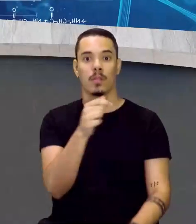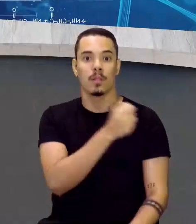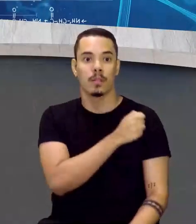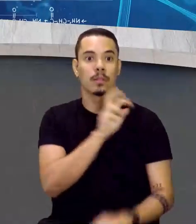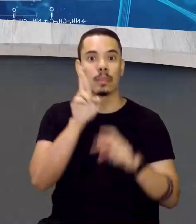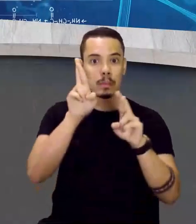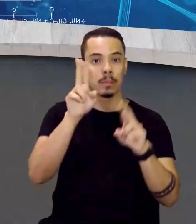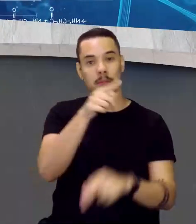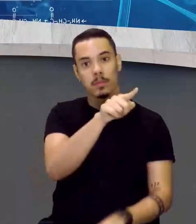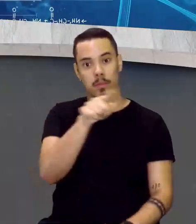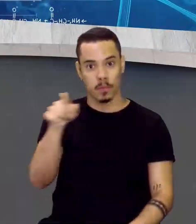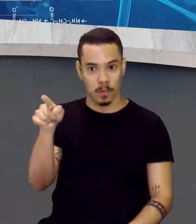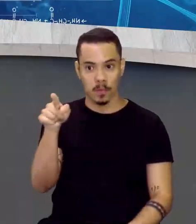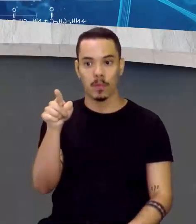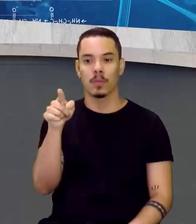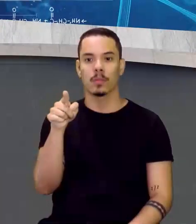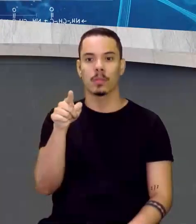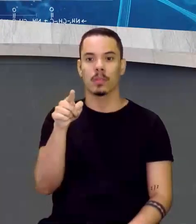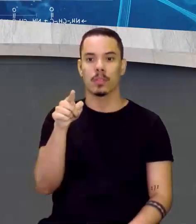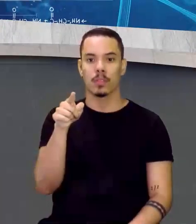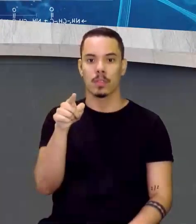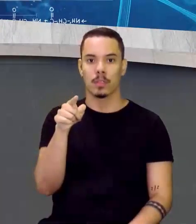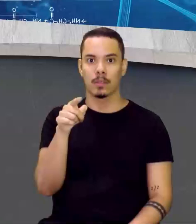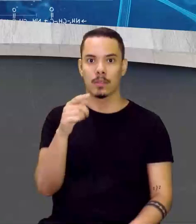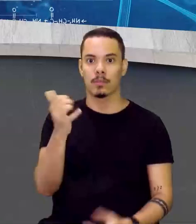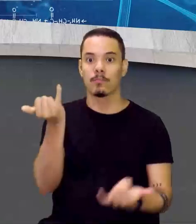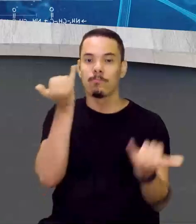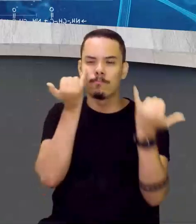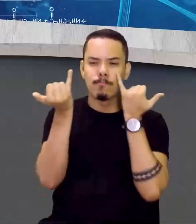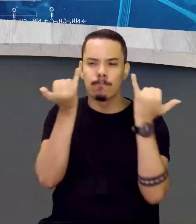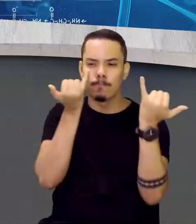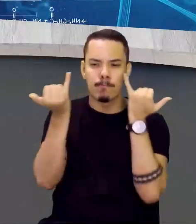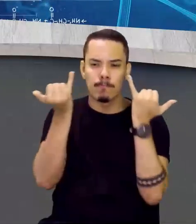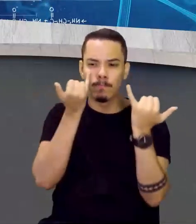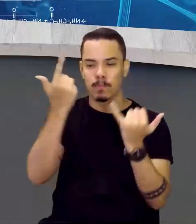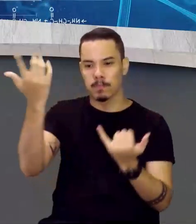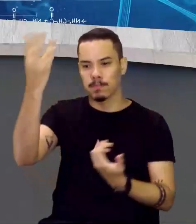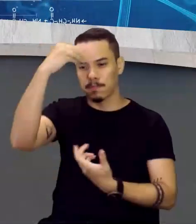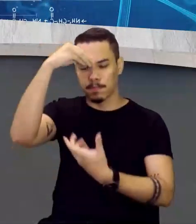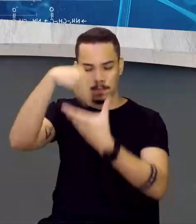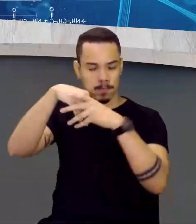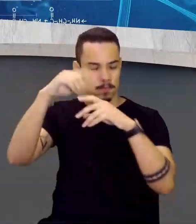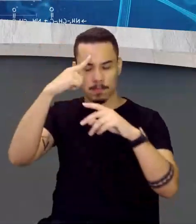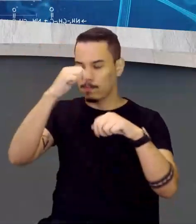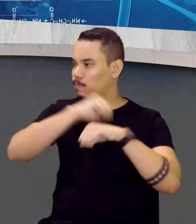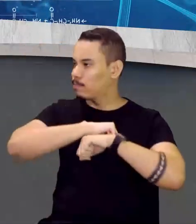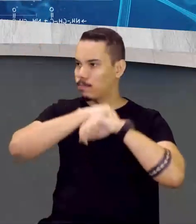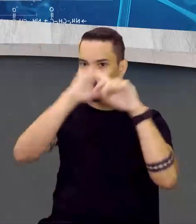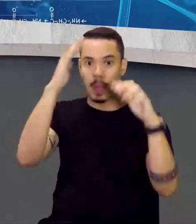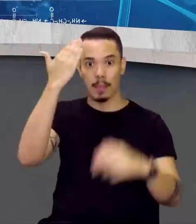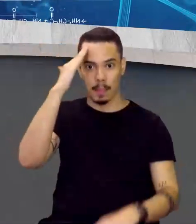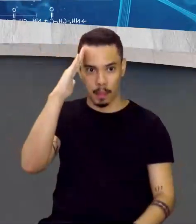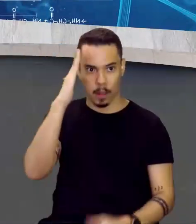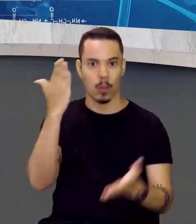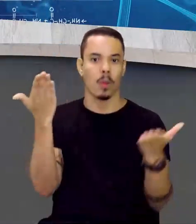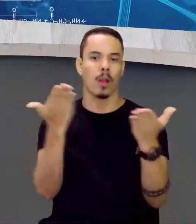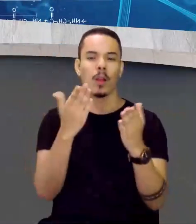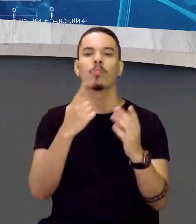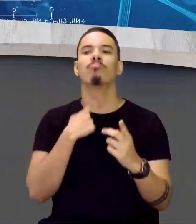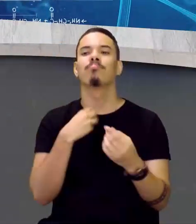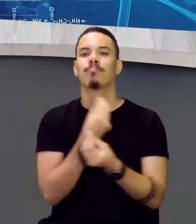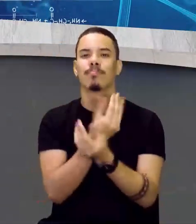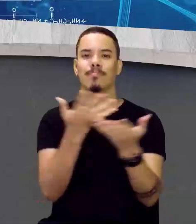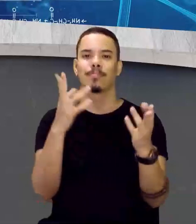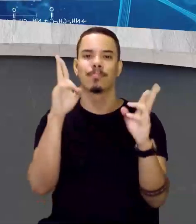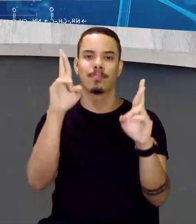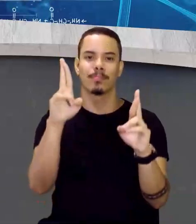esperamos que você pegou tranquilamente, assim, entendeu a revisão, agora desejamos boa